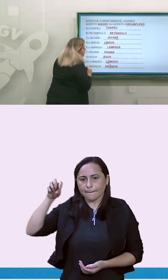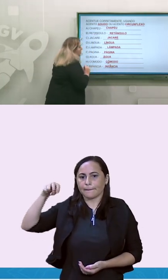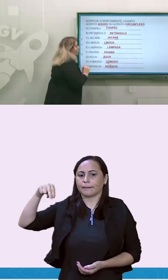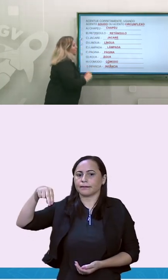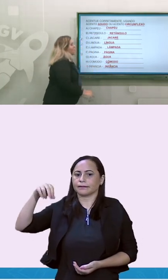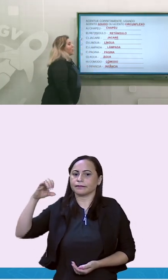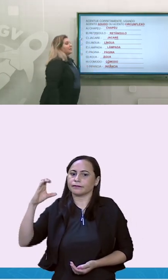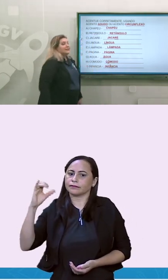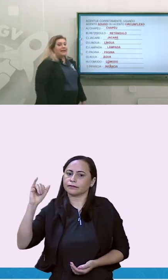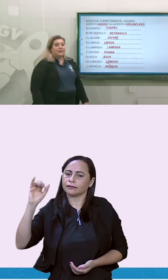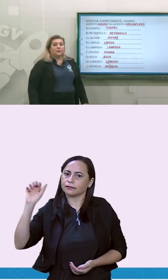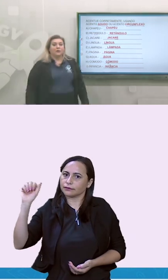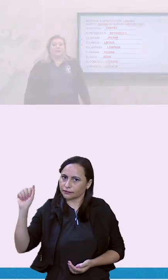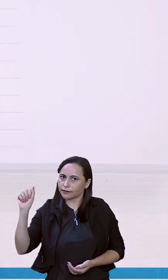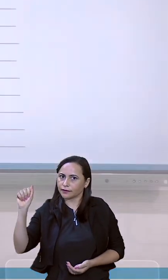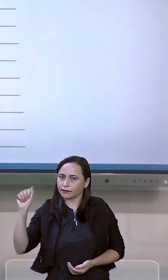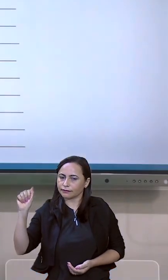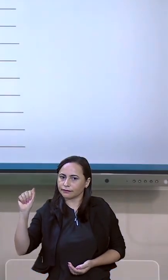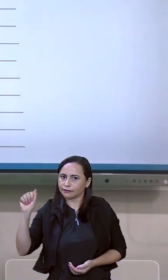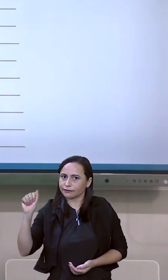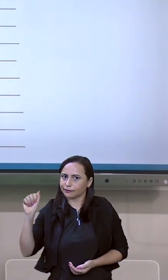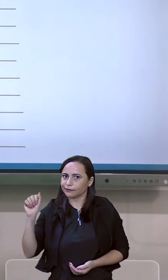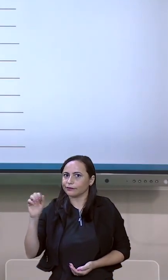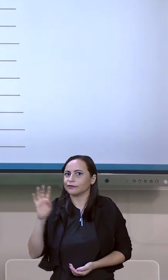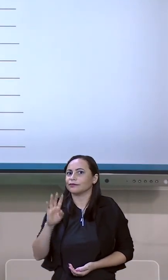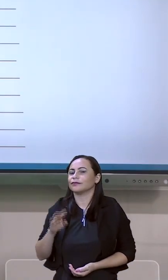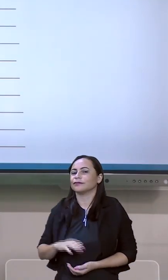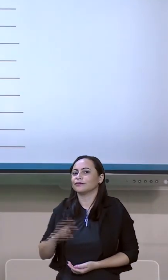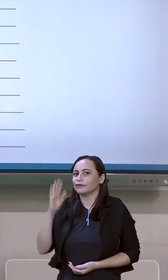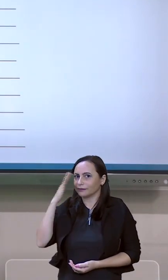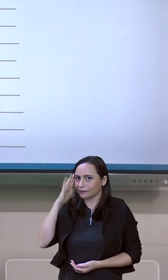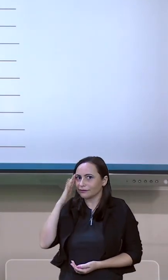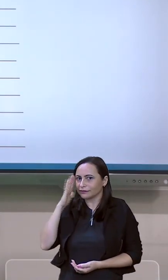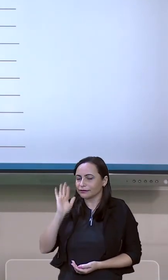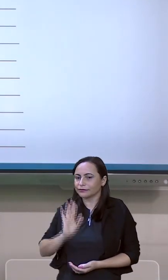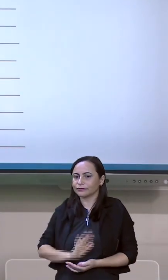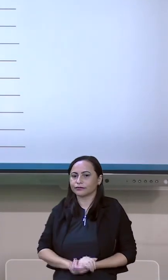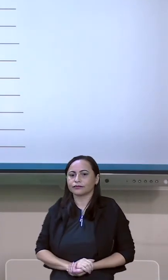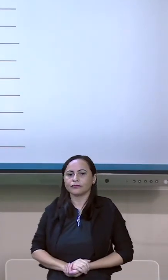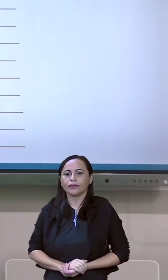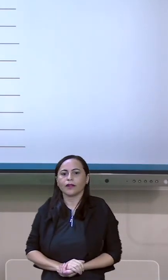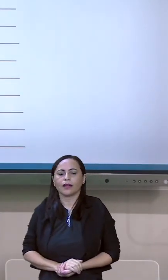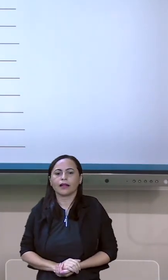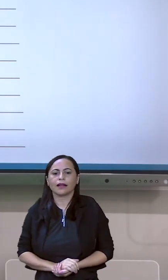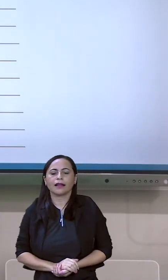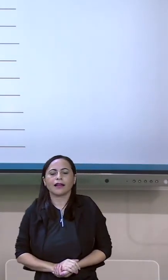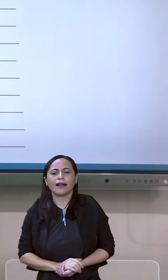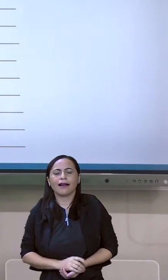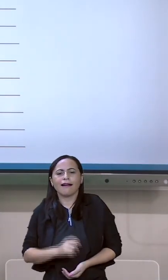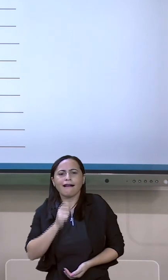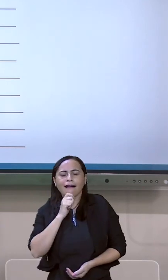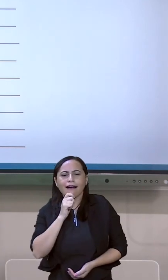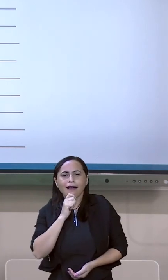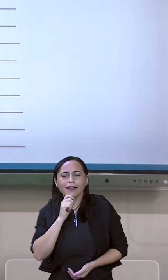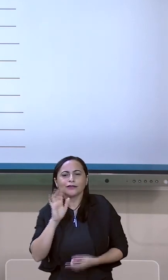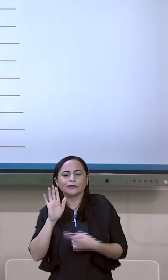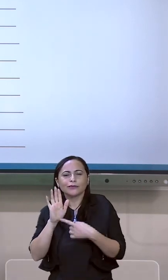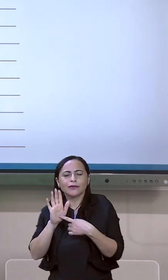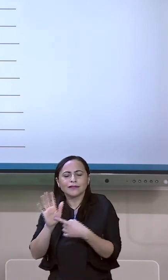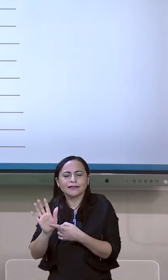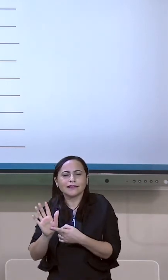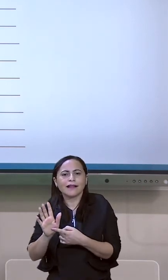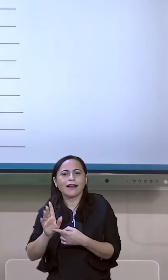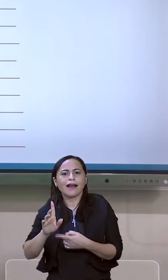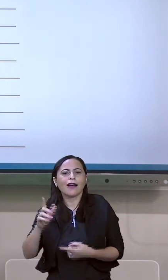eu uso o acento circunflexo. Nós vamos ainda, gente, falar muito a respeito